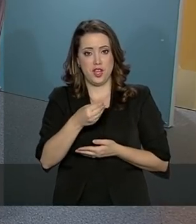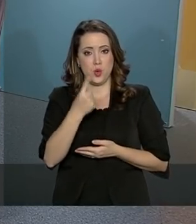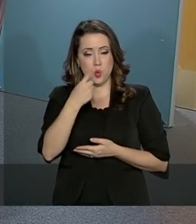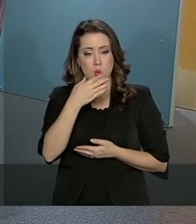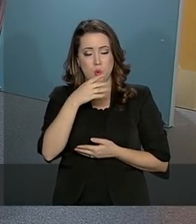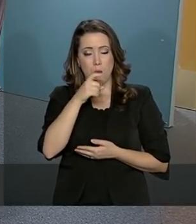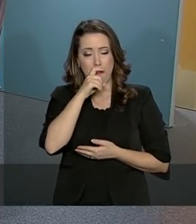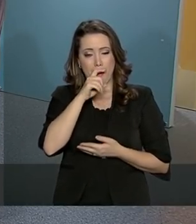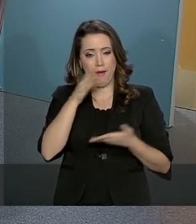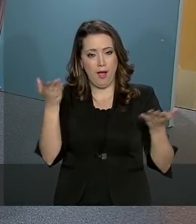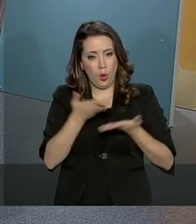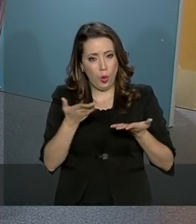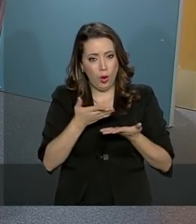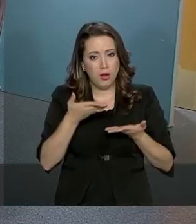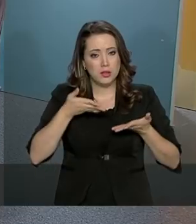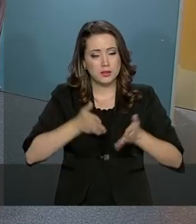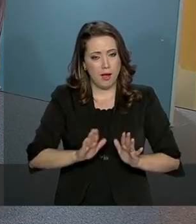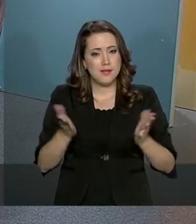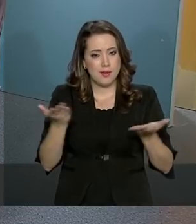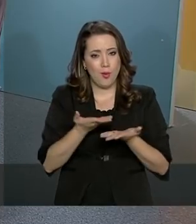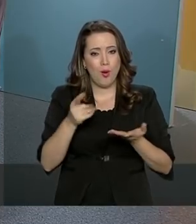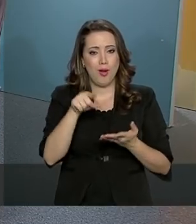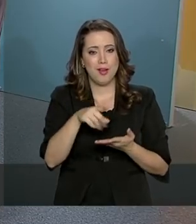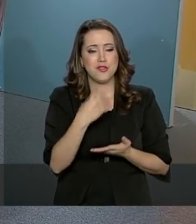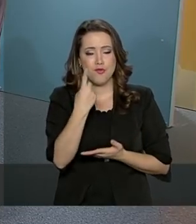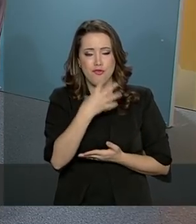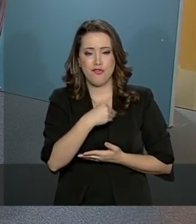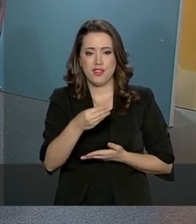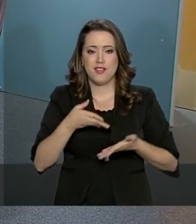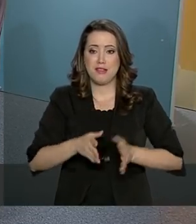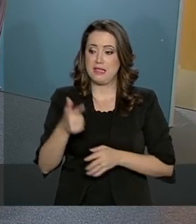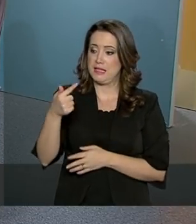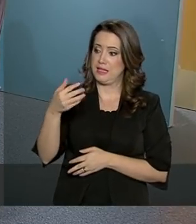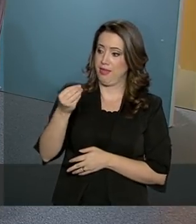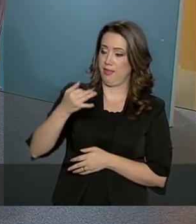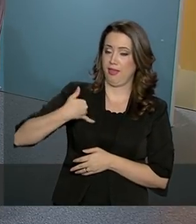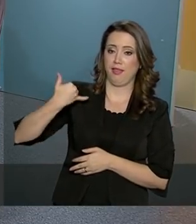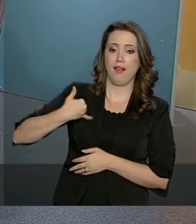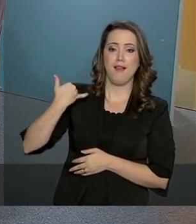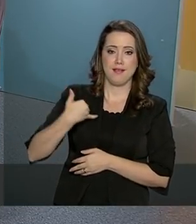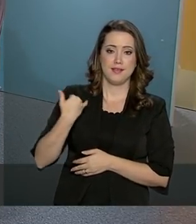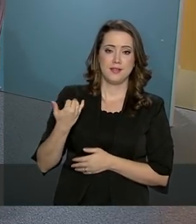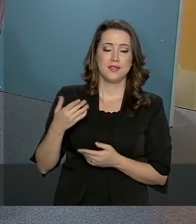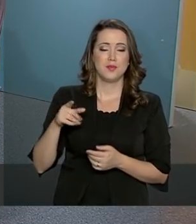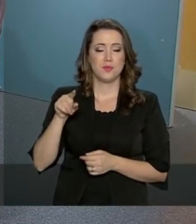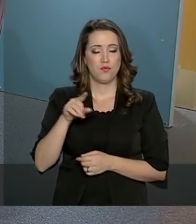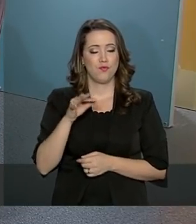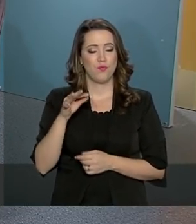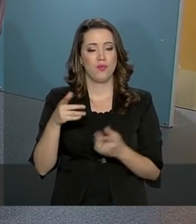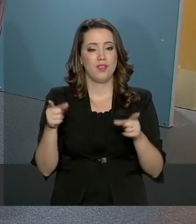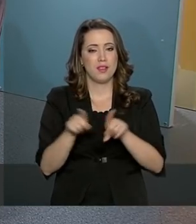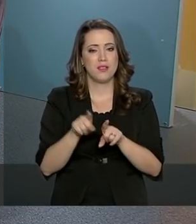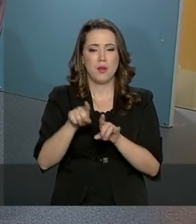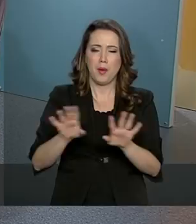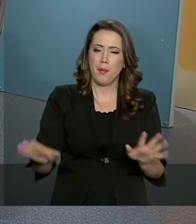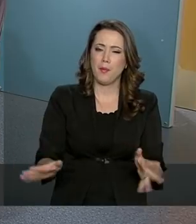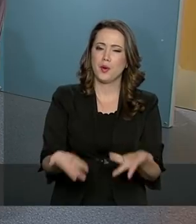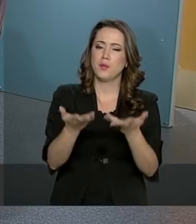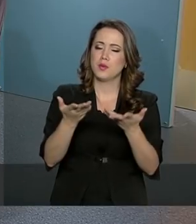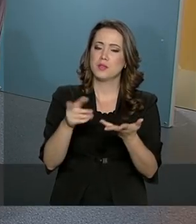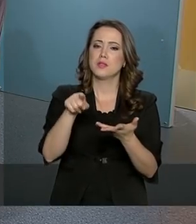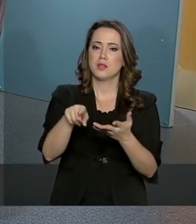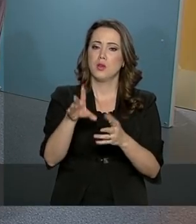saúde e que vem com essa proposta. Garantia de direitos, mas também a promoção do idoso no Brasil. E a questão